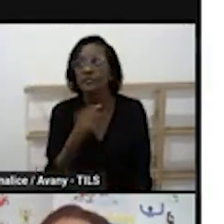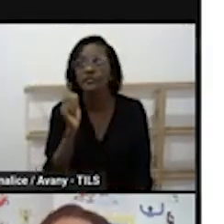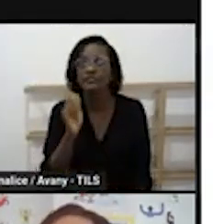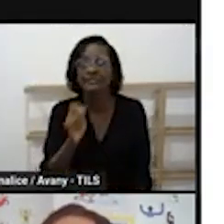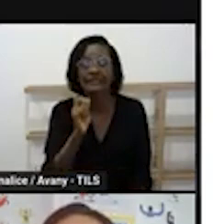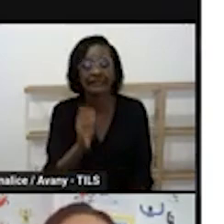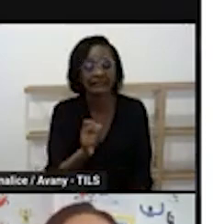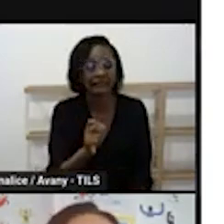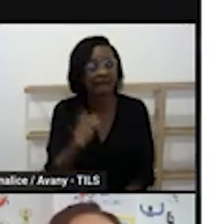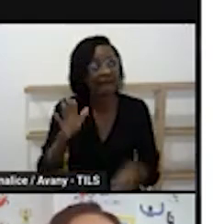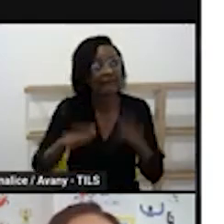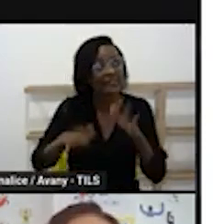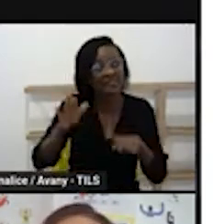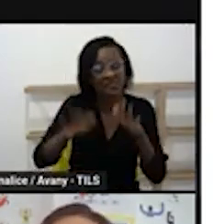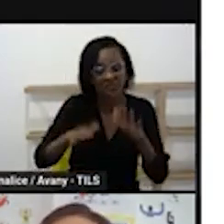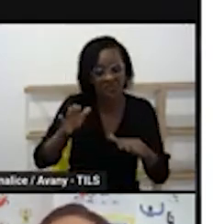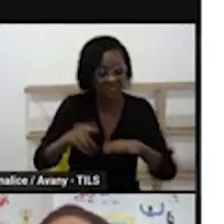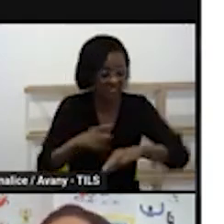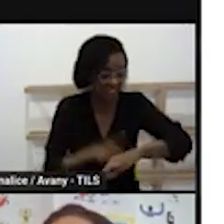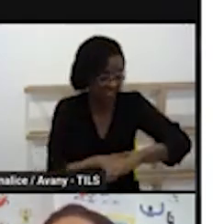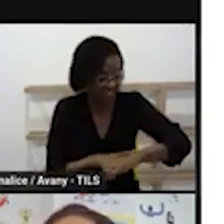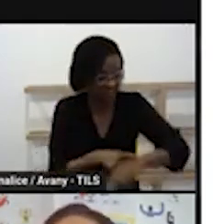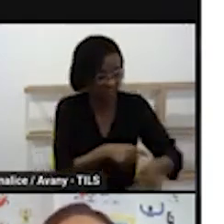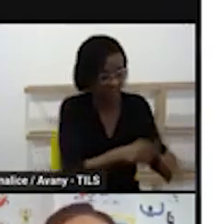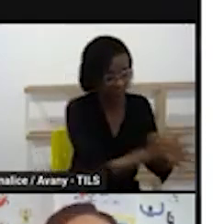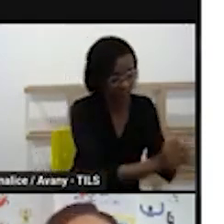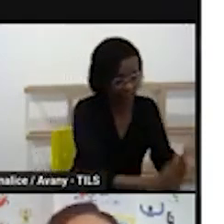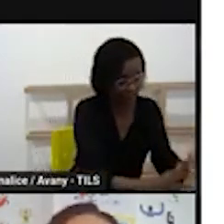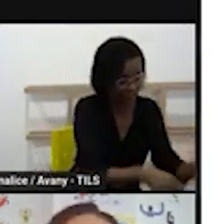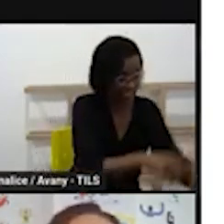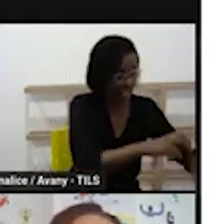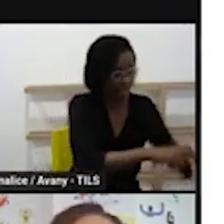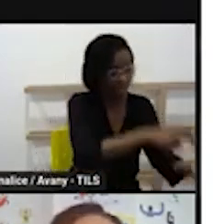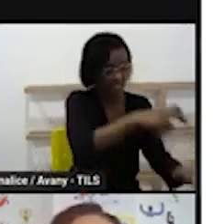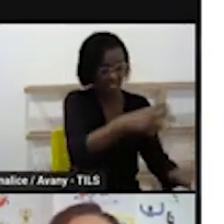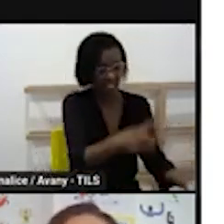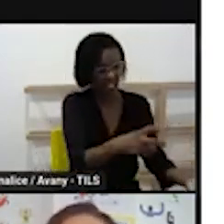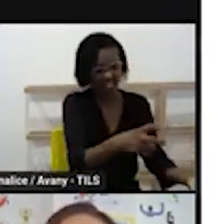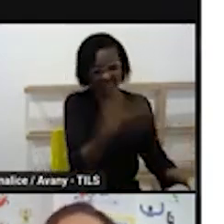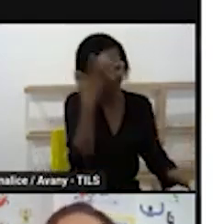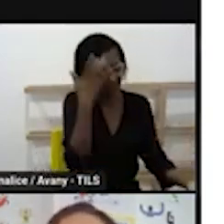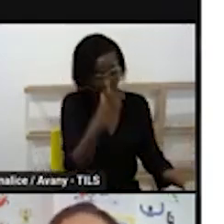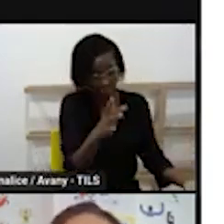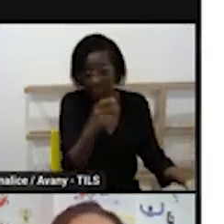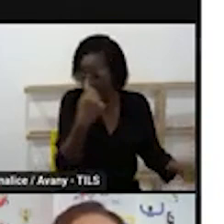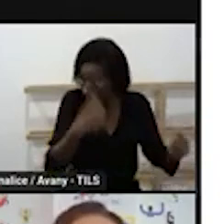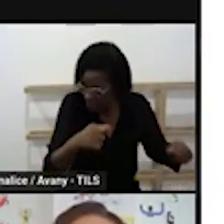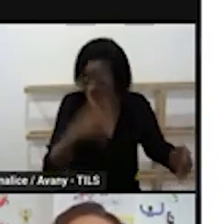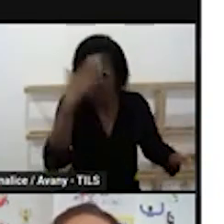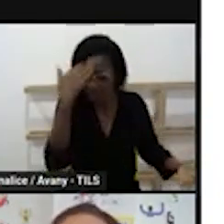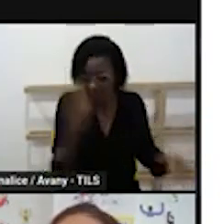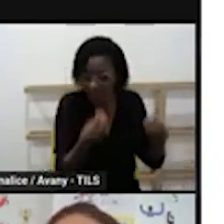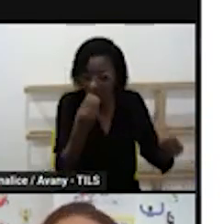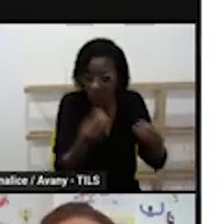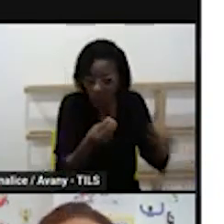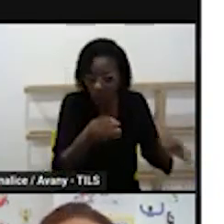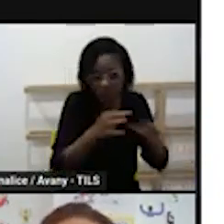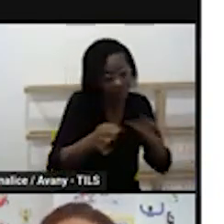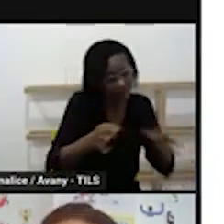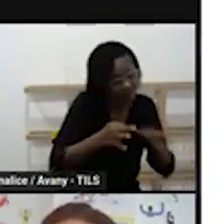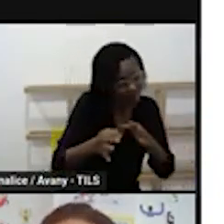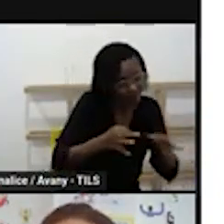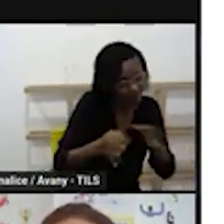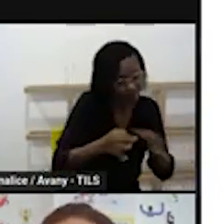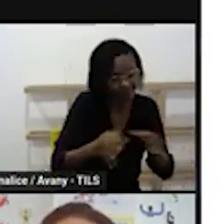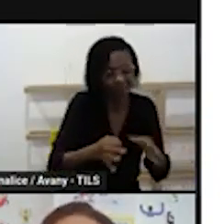dosar que a rotina do tempo integral de de manhã a gente vai trabalhar com a dimensão mais cognitiva e a tarde motora. É errado a gente